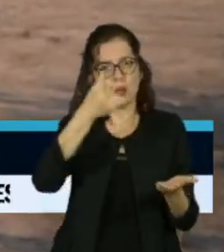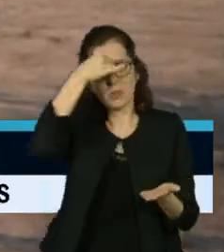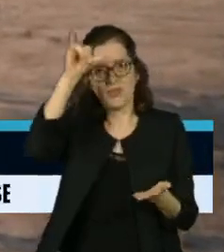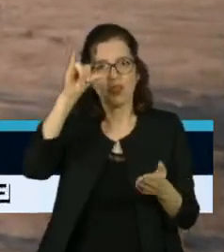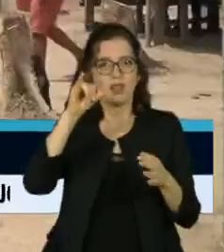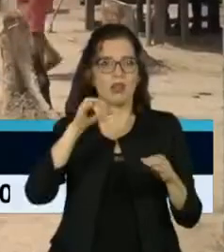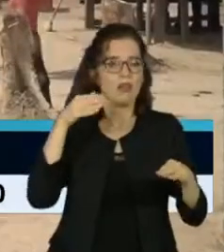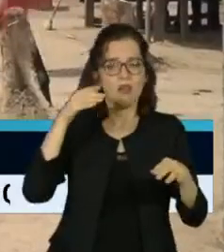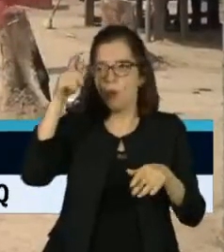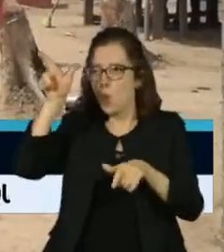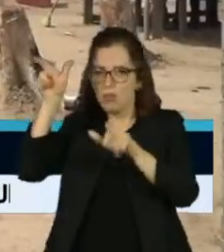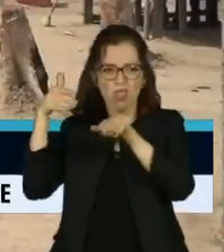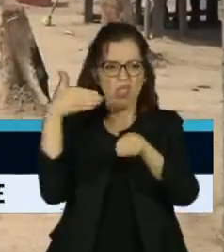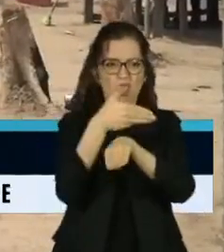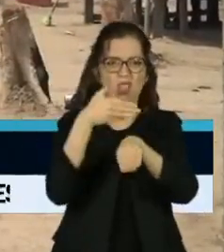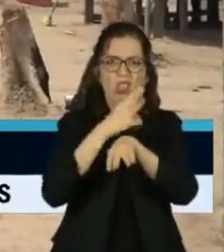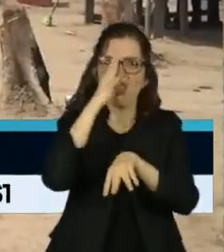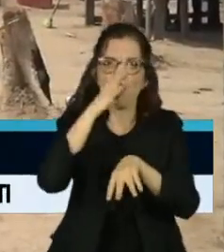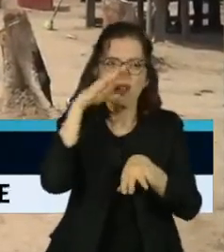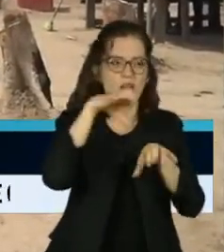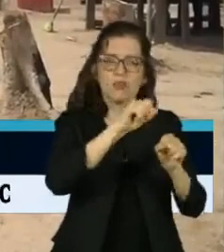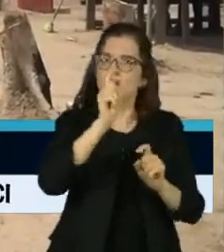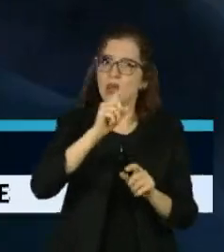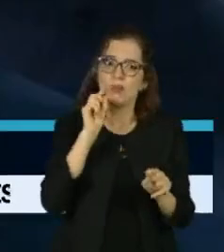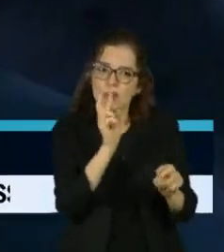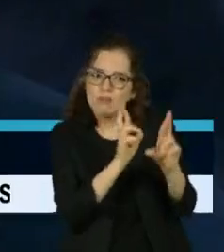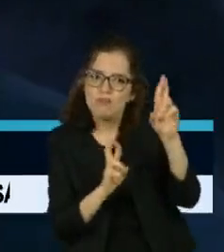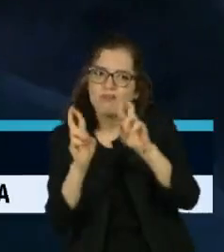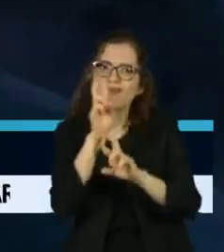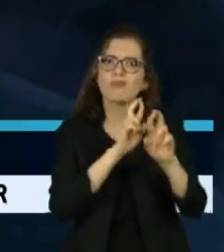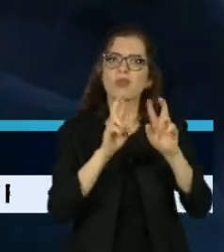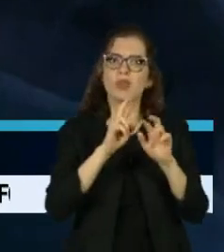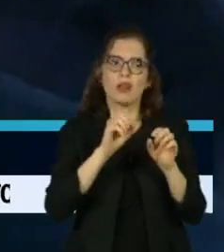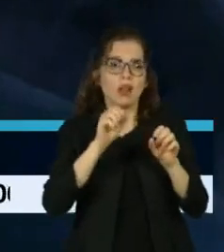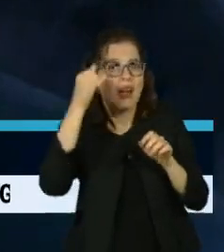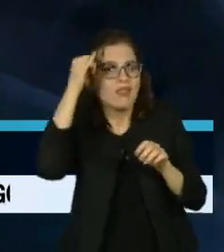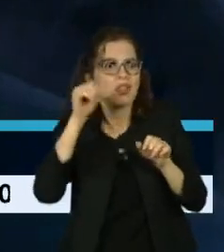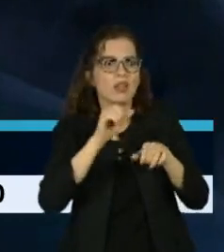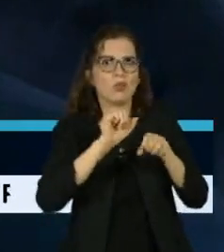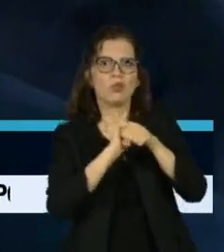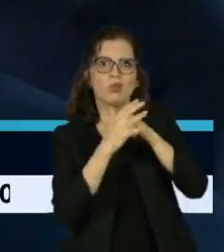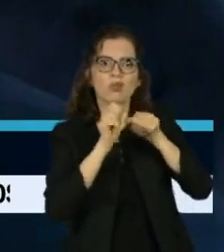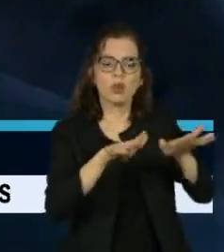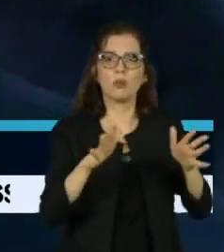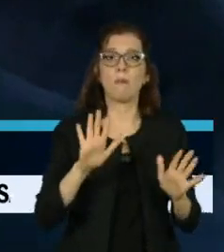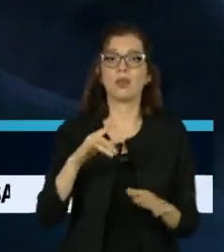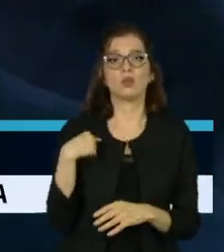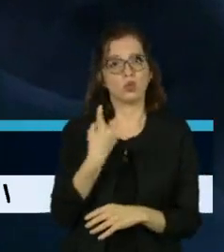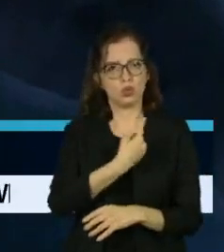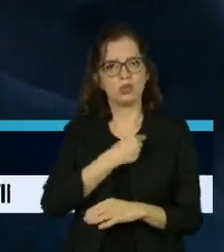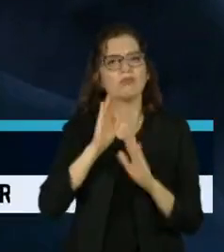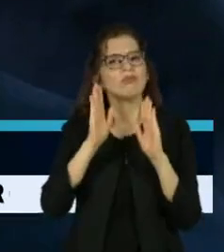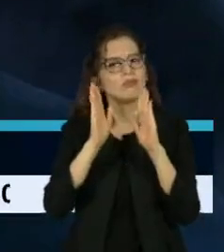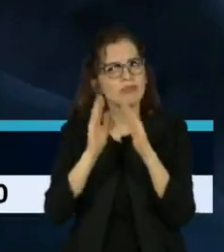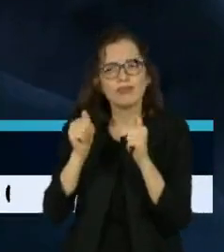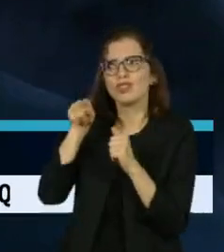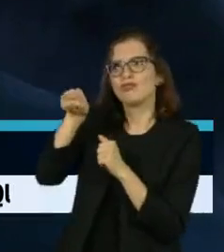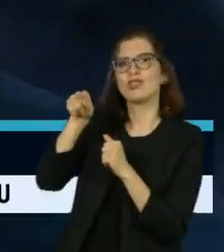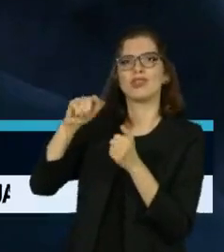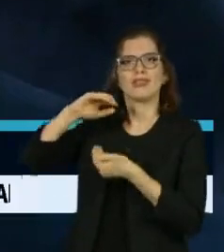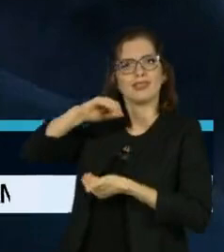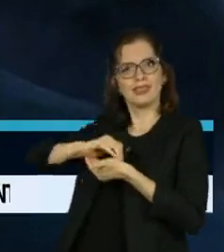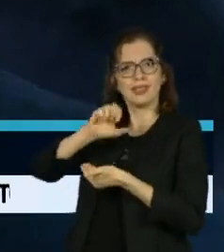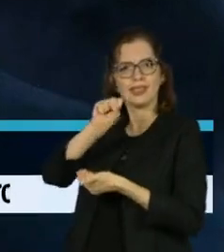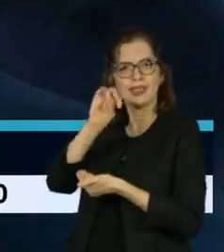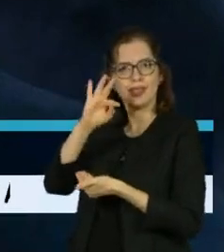assim o avanço do vírus entre as comunidades. Uma das reivindicações nossas, no Supremo, era que as ações de